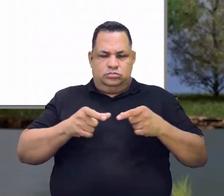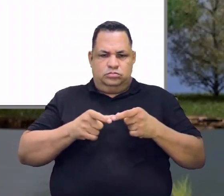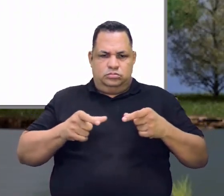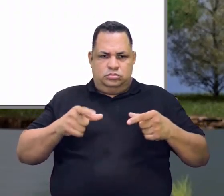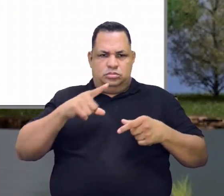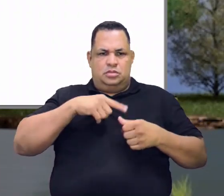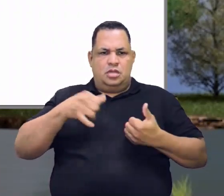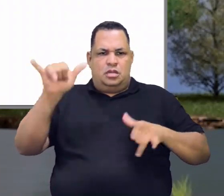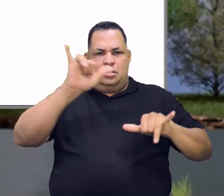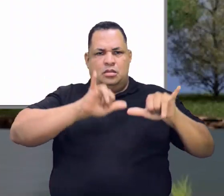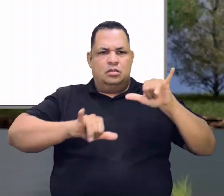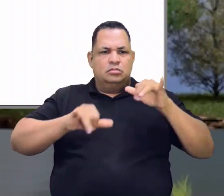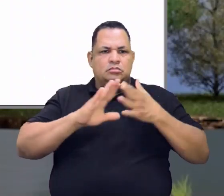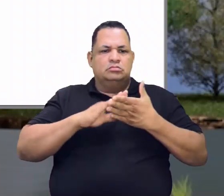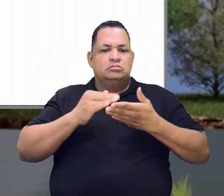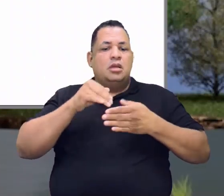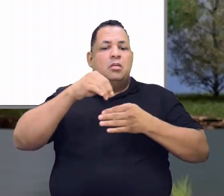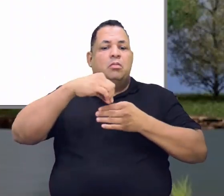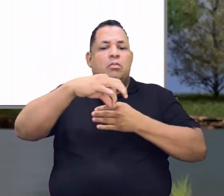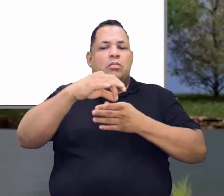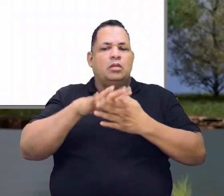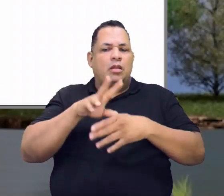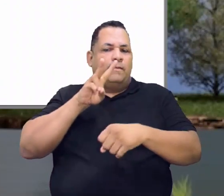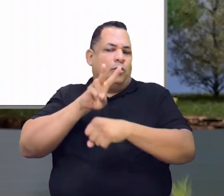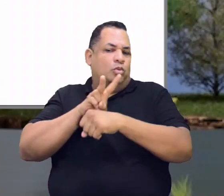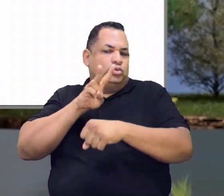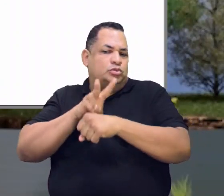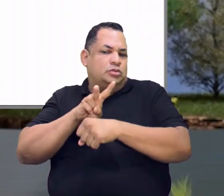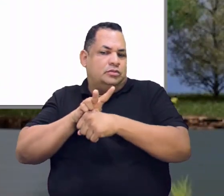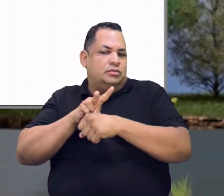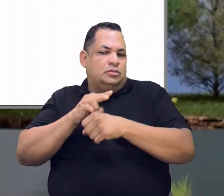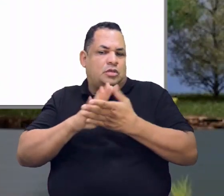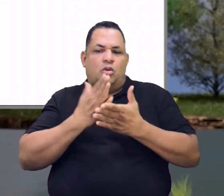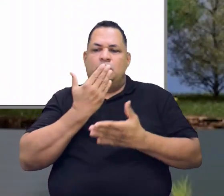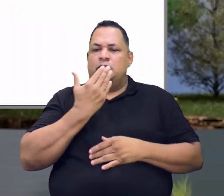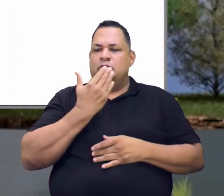substância que não deixa o alimento, ela preserva o alimento.